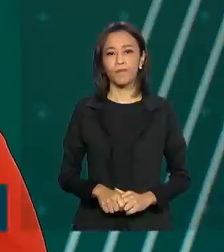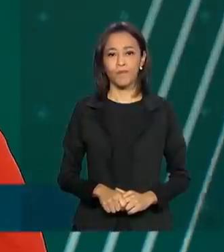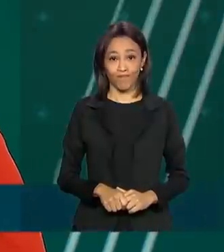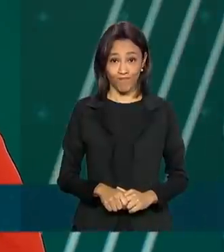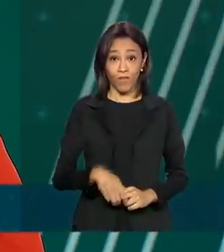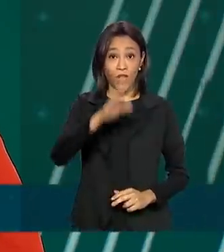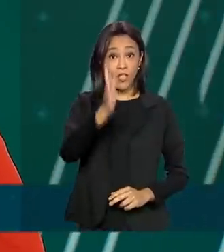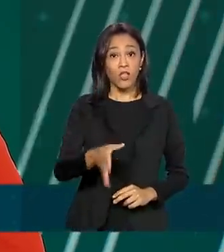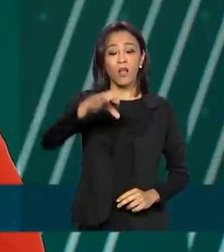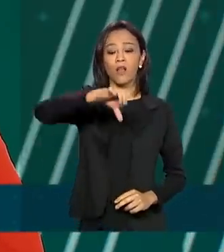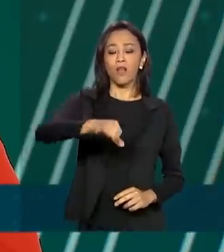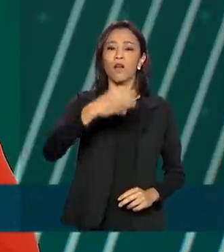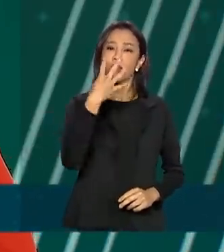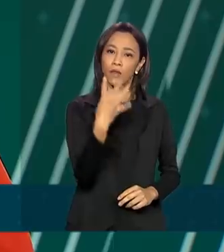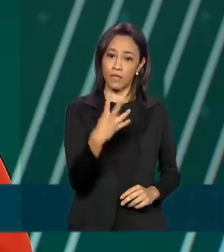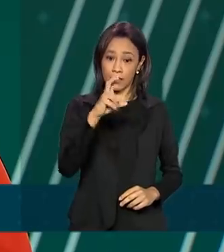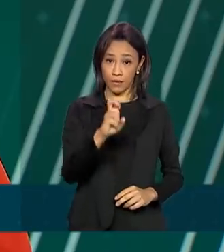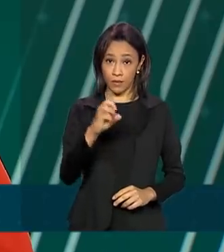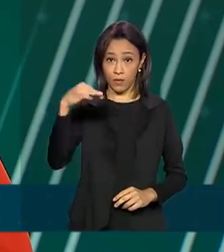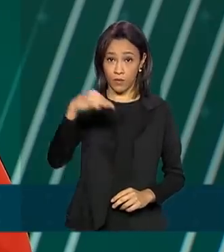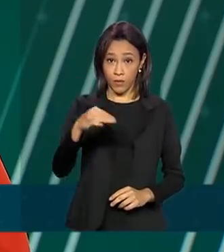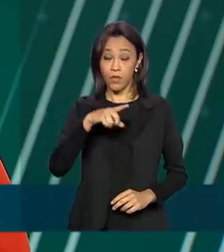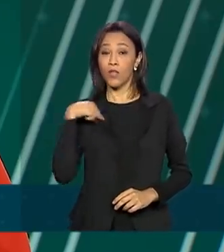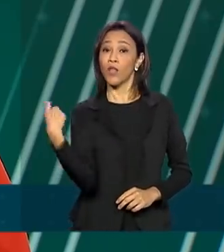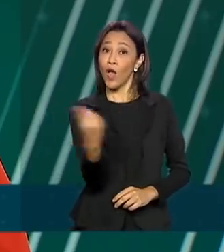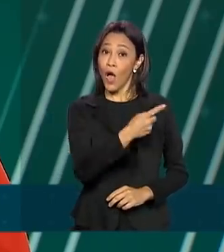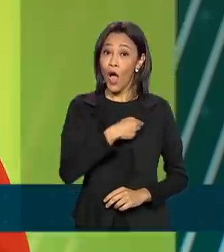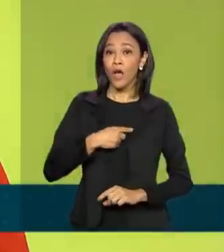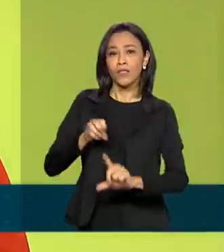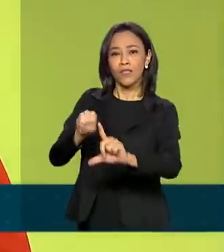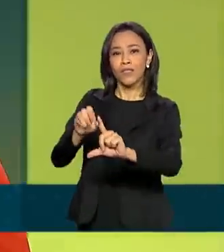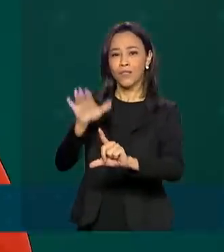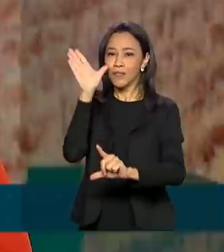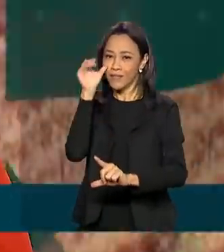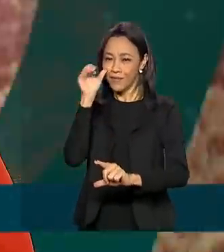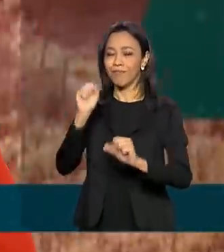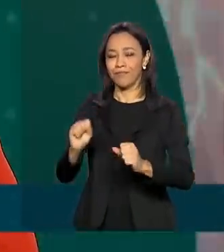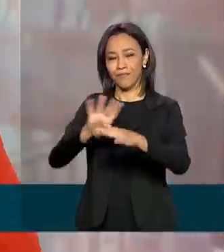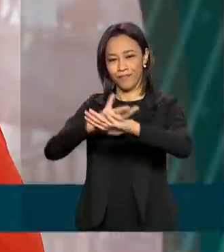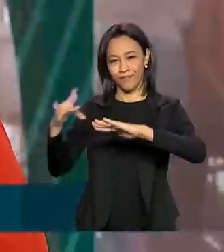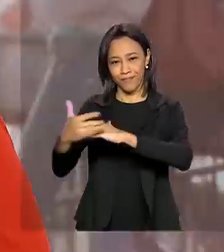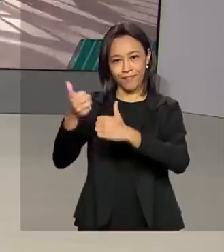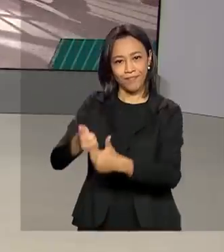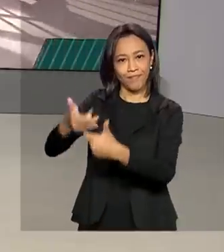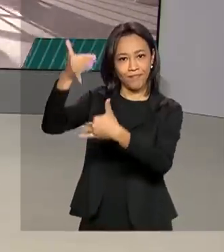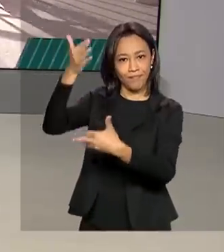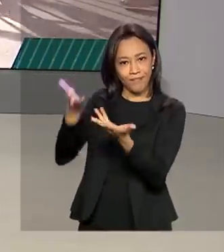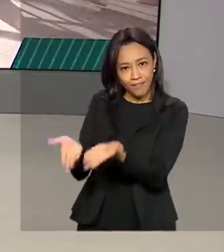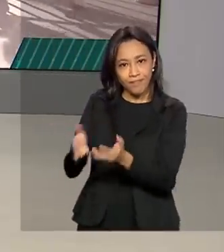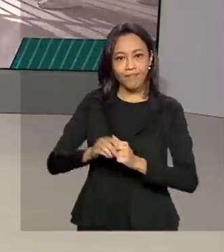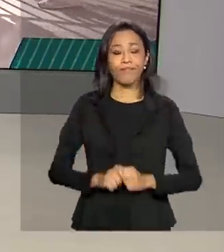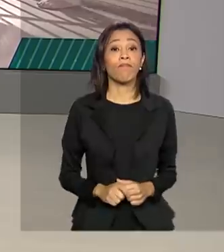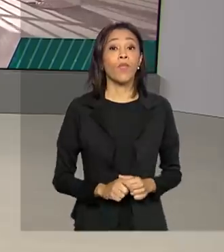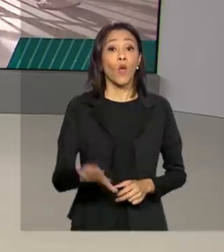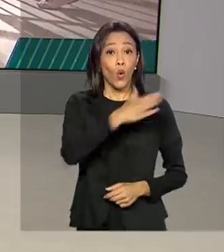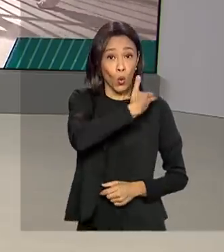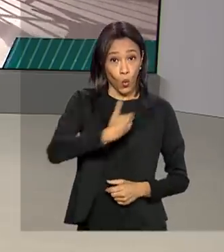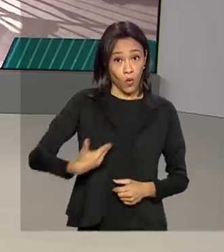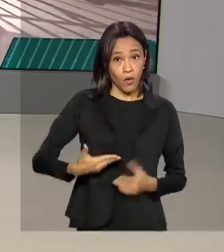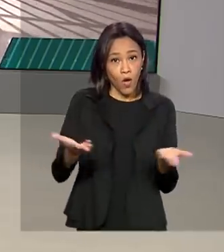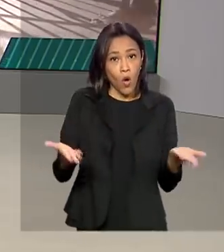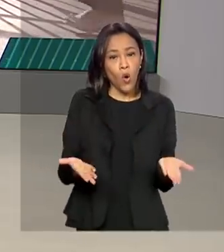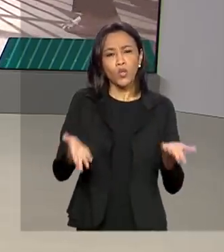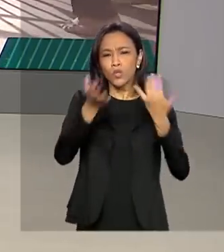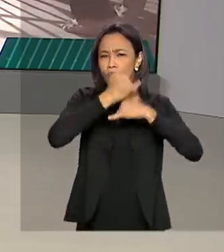São 9 horas e 45 minutos. Nós estamos ao vivo também pelas redes sociais. O governo lança